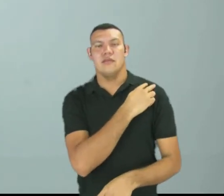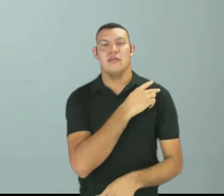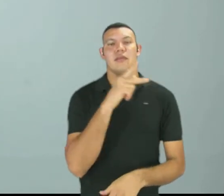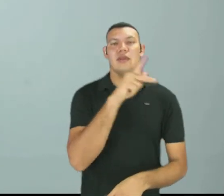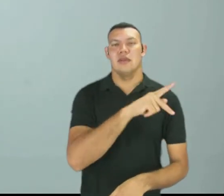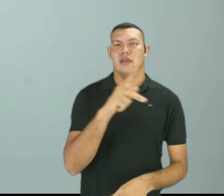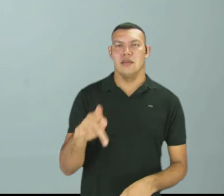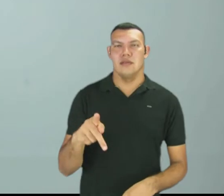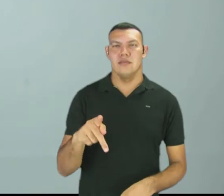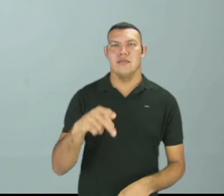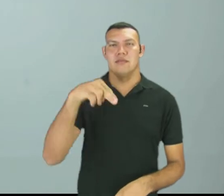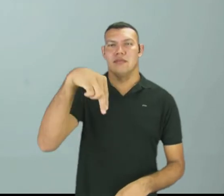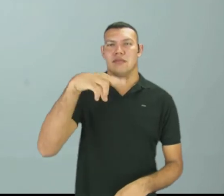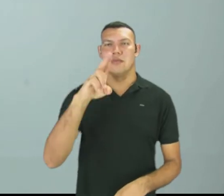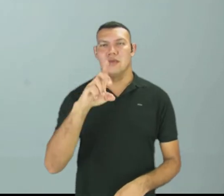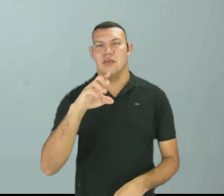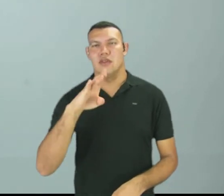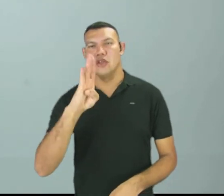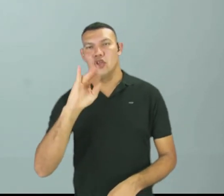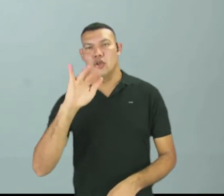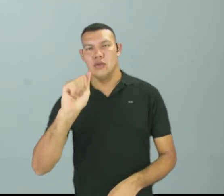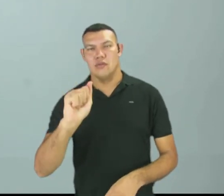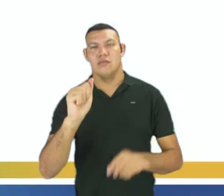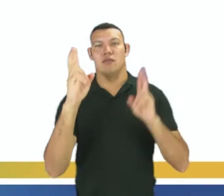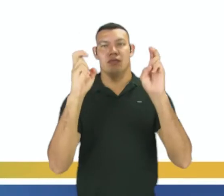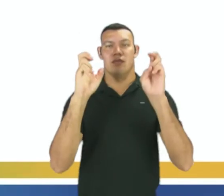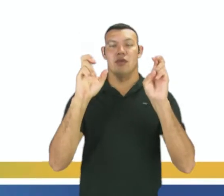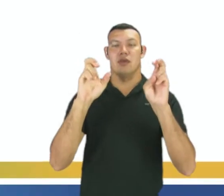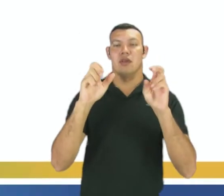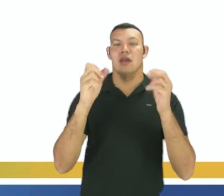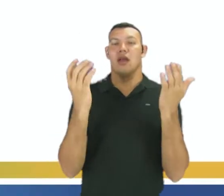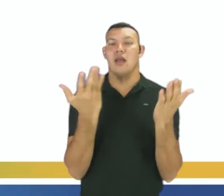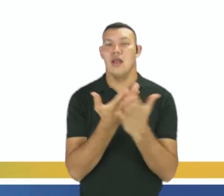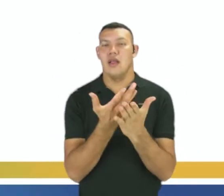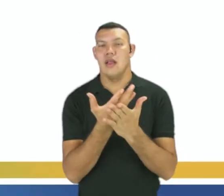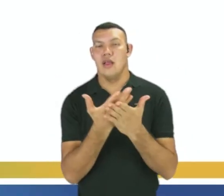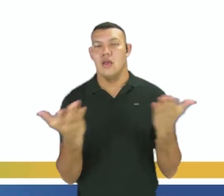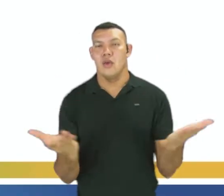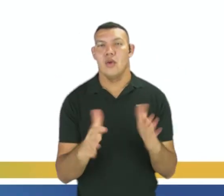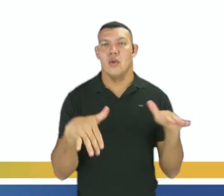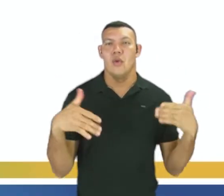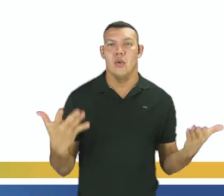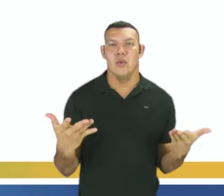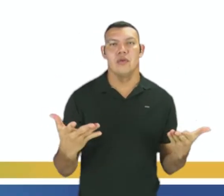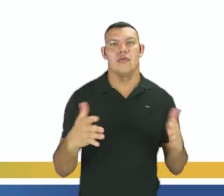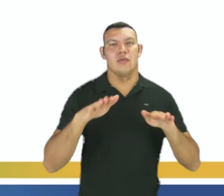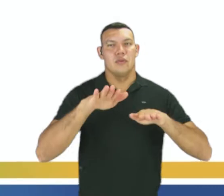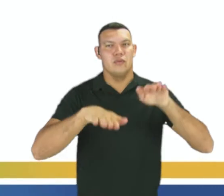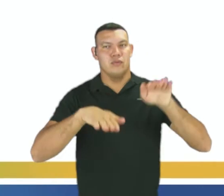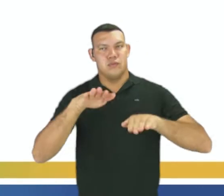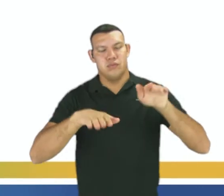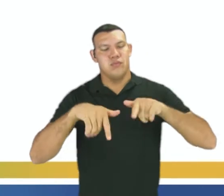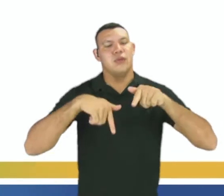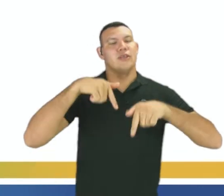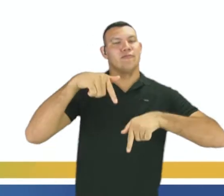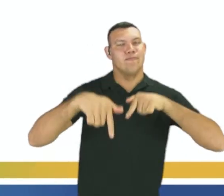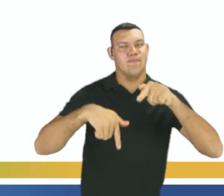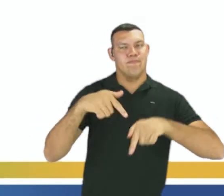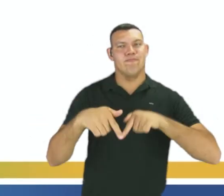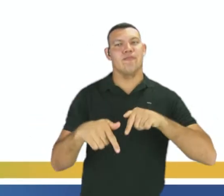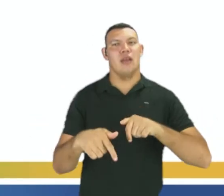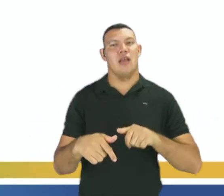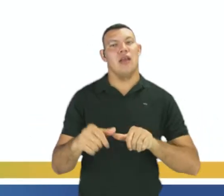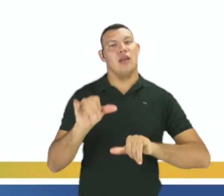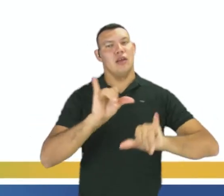Melo e o tema da aula de hoje é equilíbrio químico e a gente vai estar abordando as reações reversíveis.